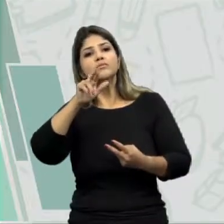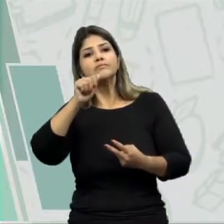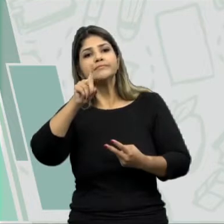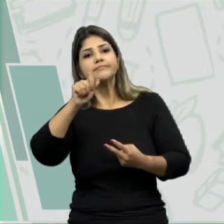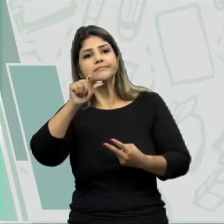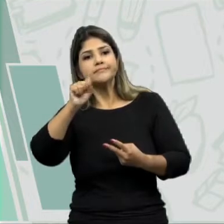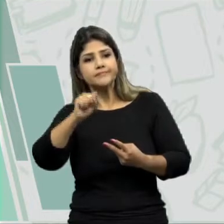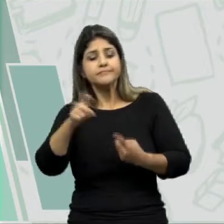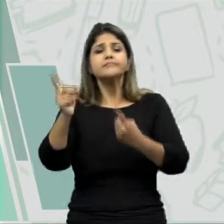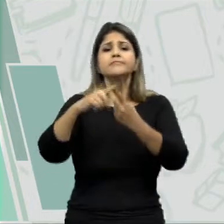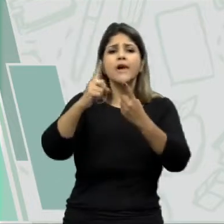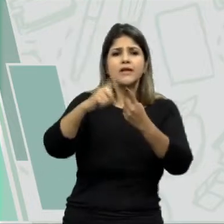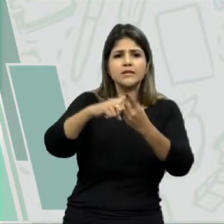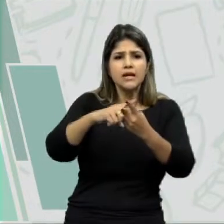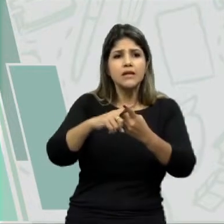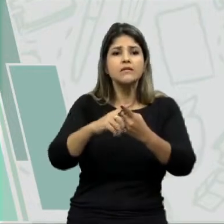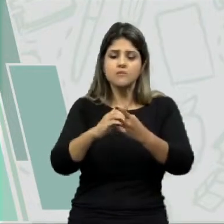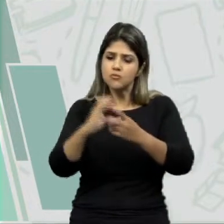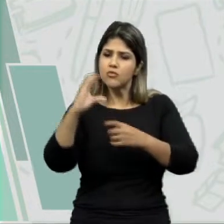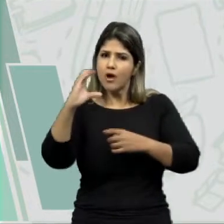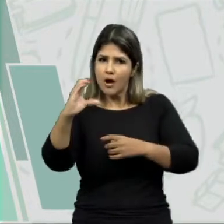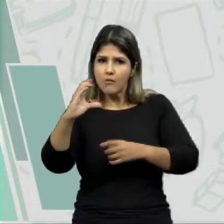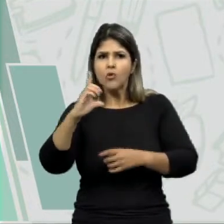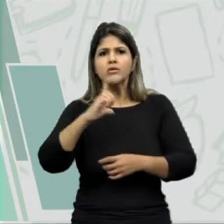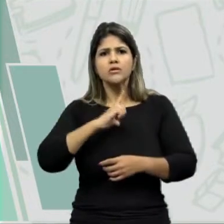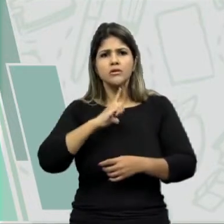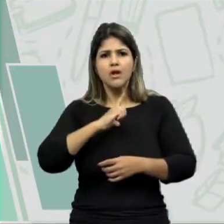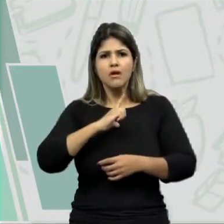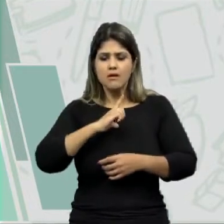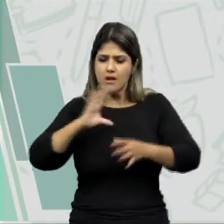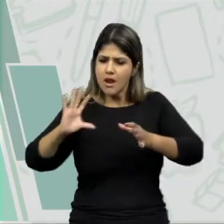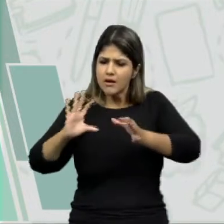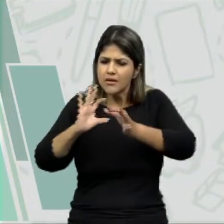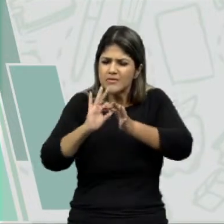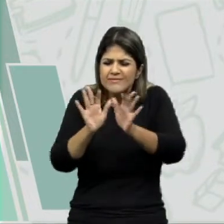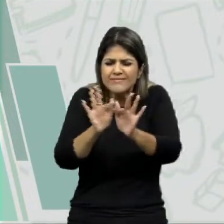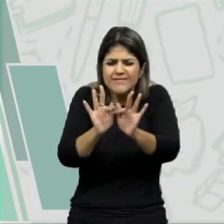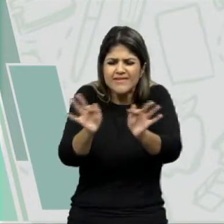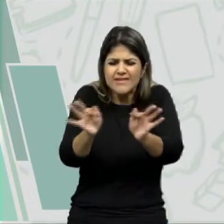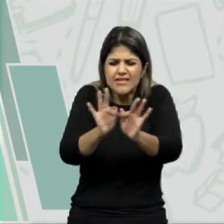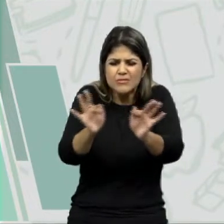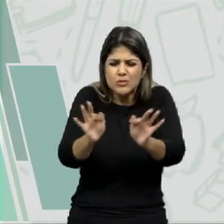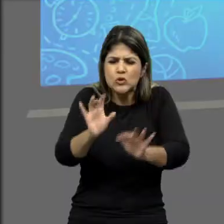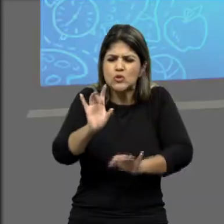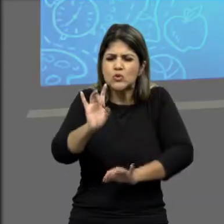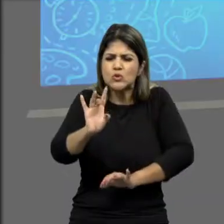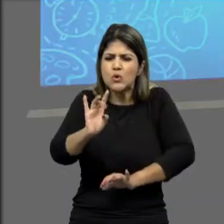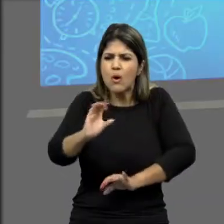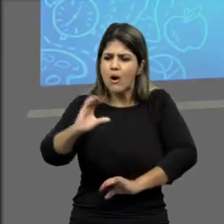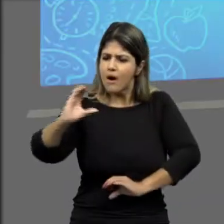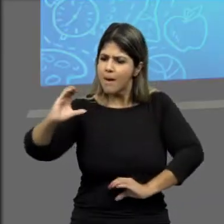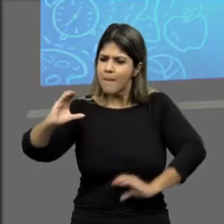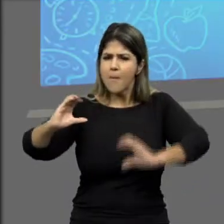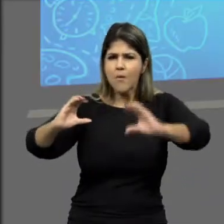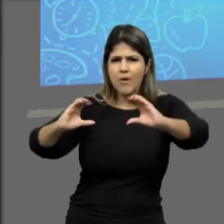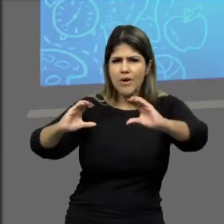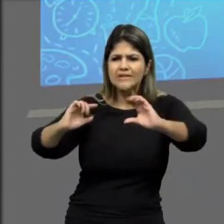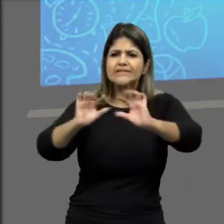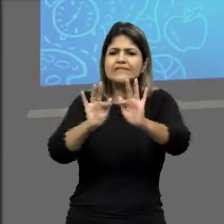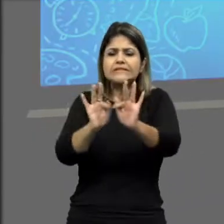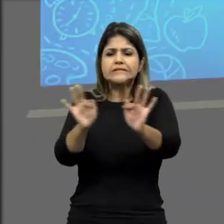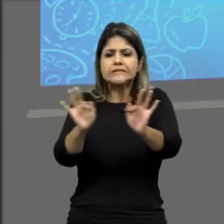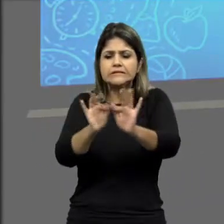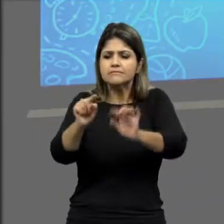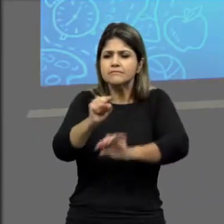saturadas são cadeias que apresentam entre carbonos apenas ligações simples. São só ligações simples,